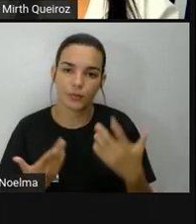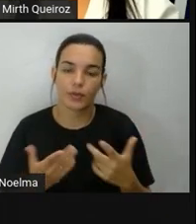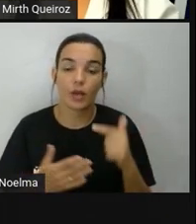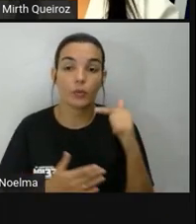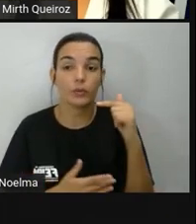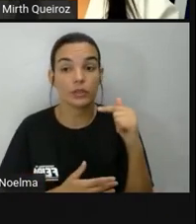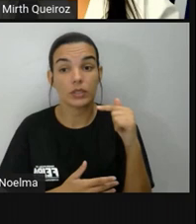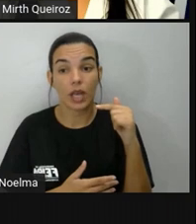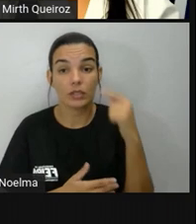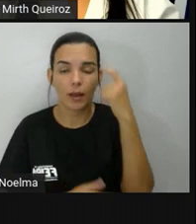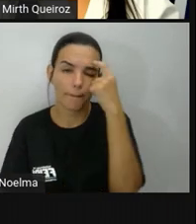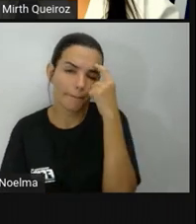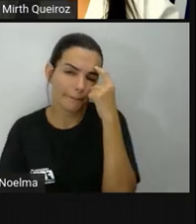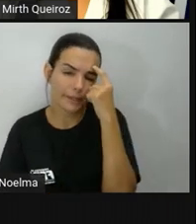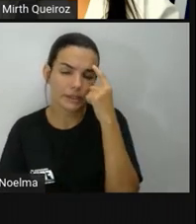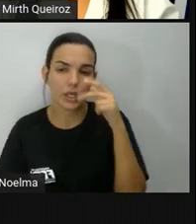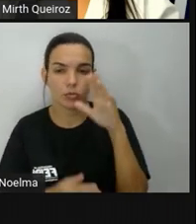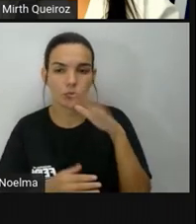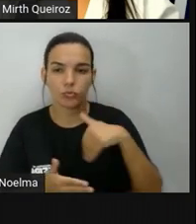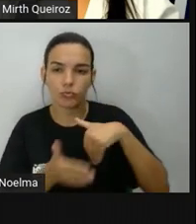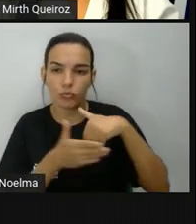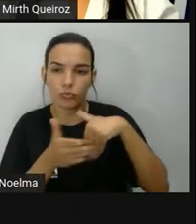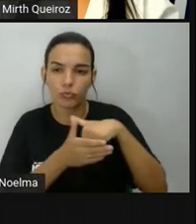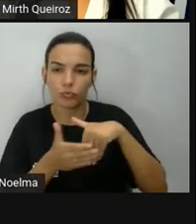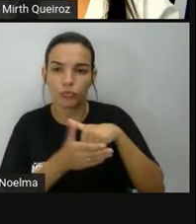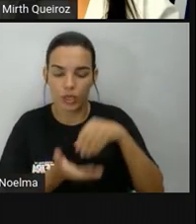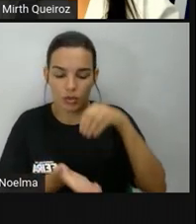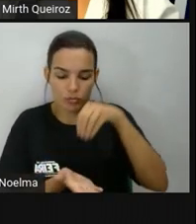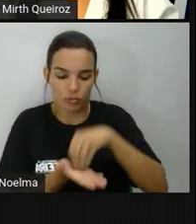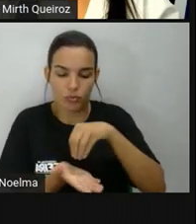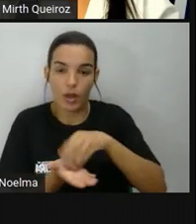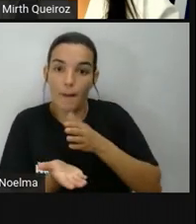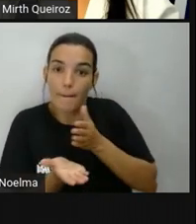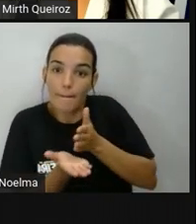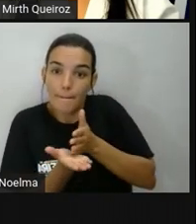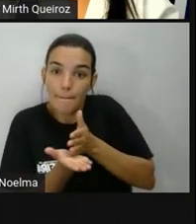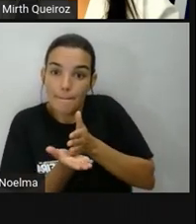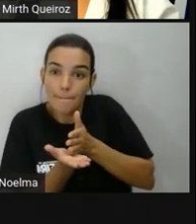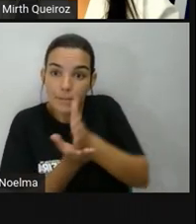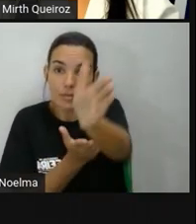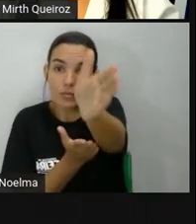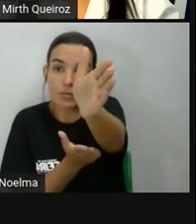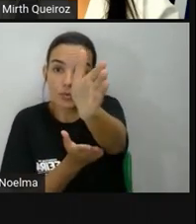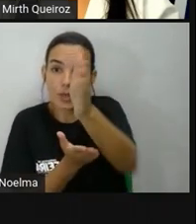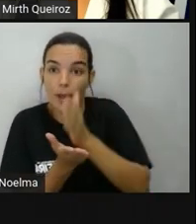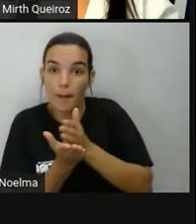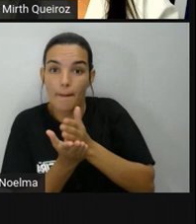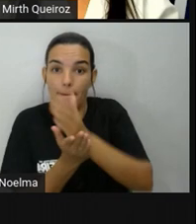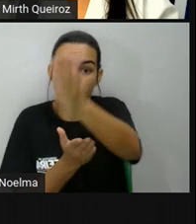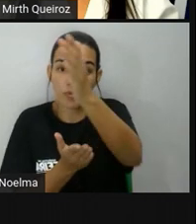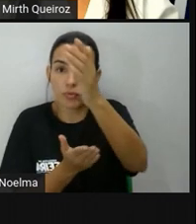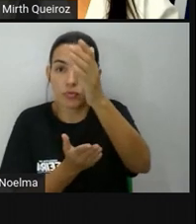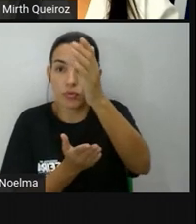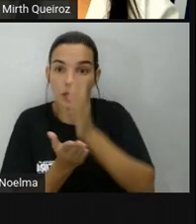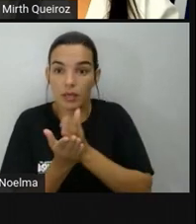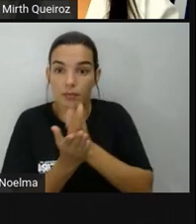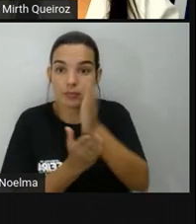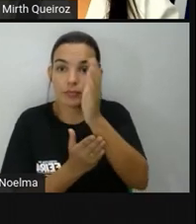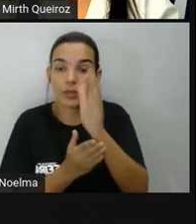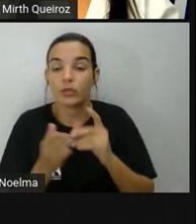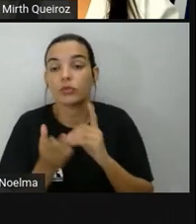7. Suponha que o jogador 7 esteja no meio da rosa dos ventos. Vamos imaginar essa rosa dos ventos aqui no meio, né?